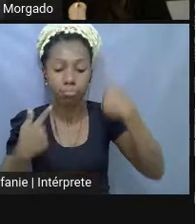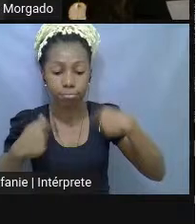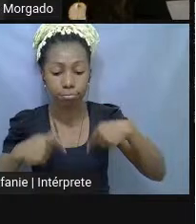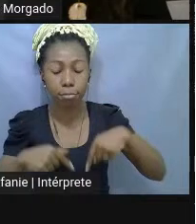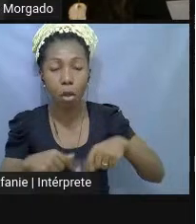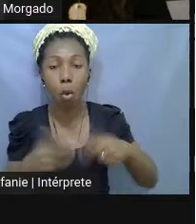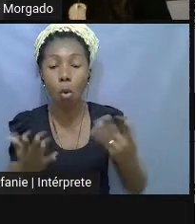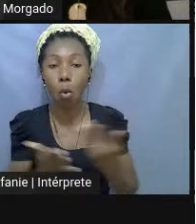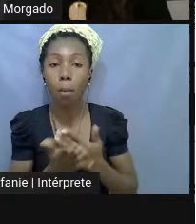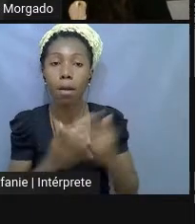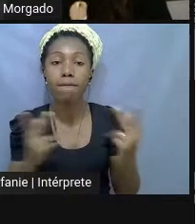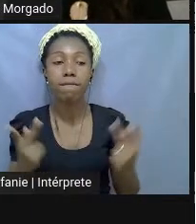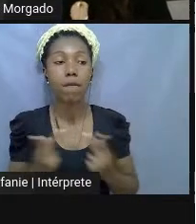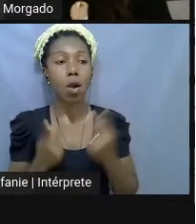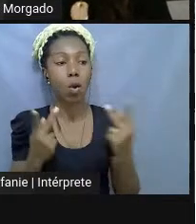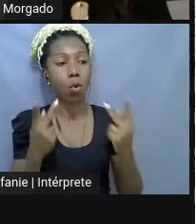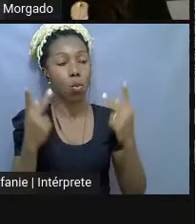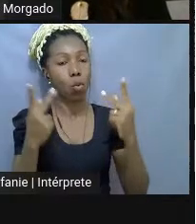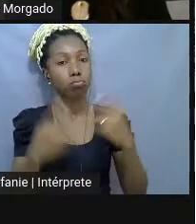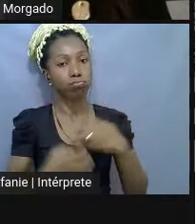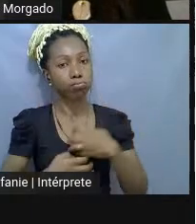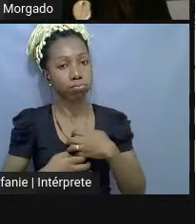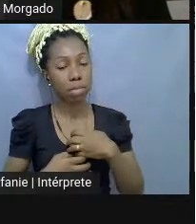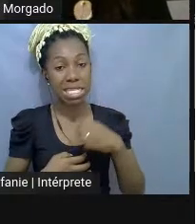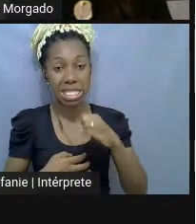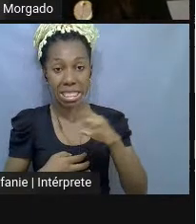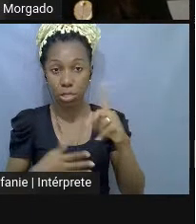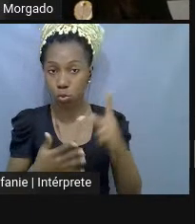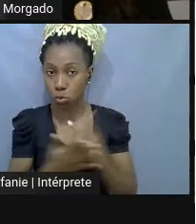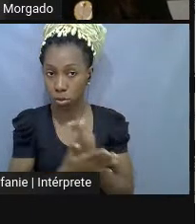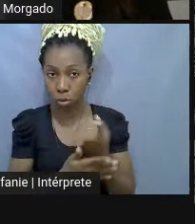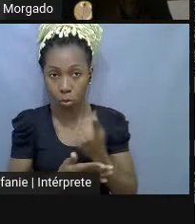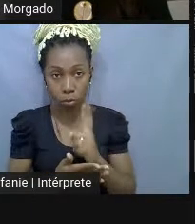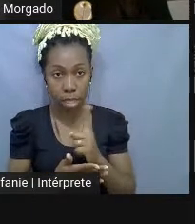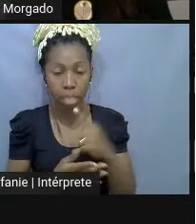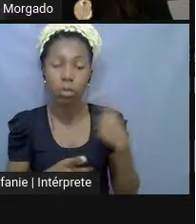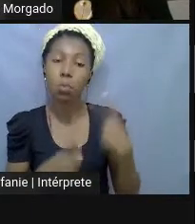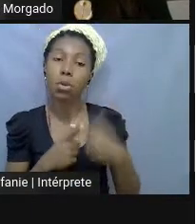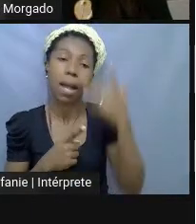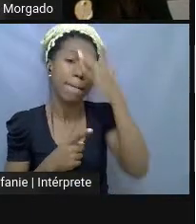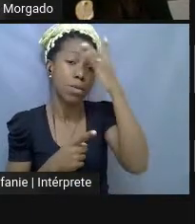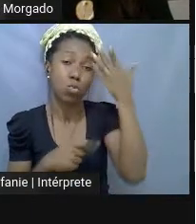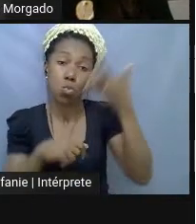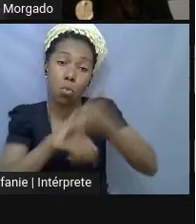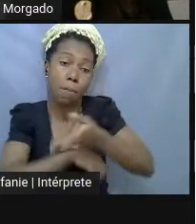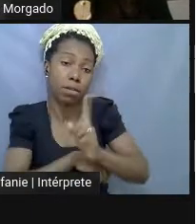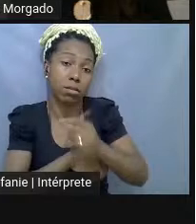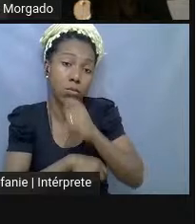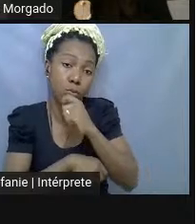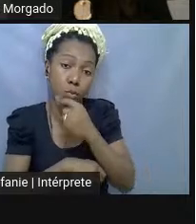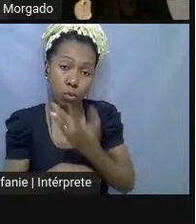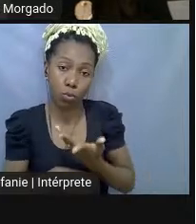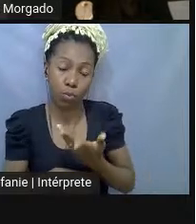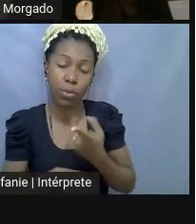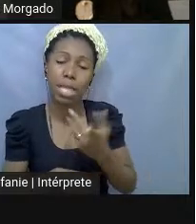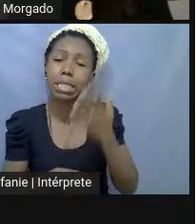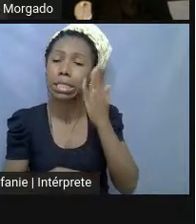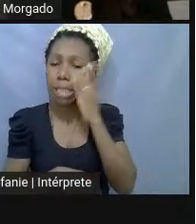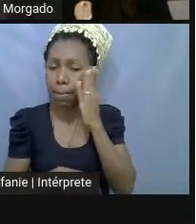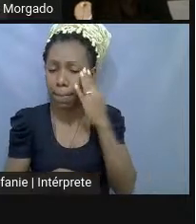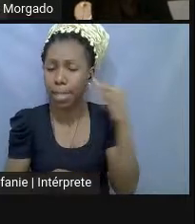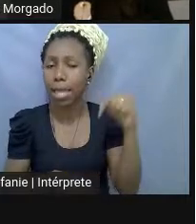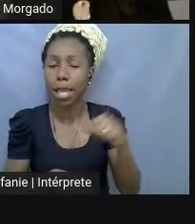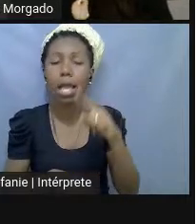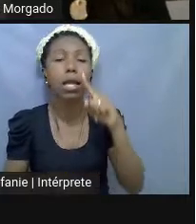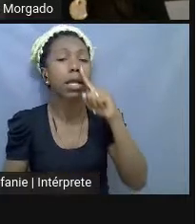verdadeiros se afirmam. Se isso não se dá é porque a participação não acontece. Então, ele sabia que ele estava ali numa zona de risco de